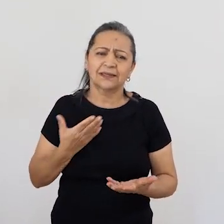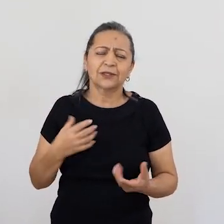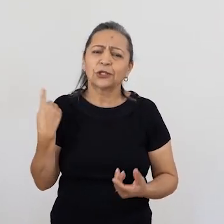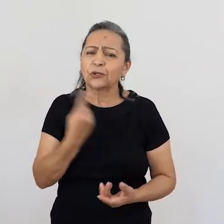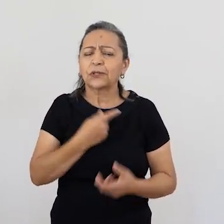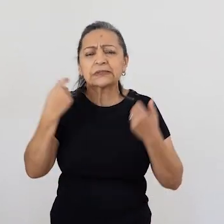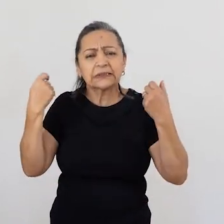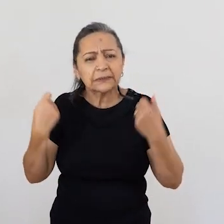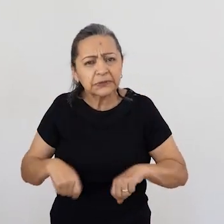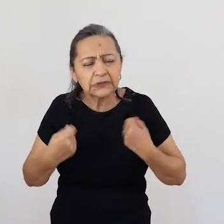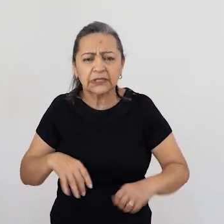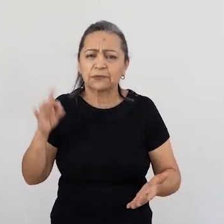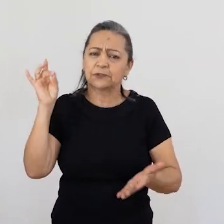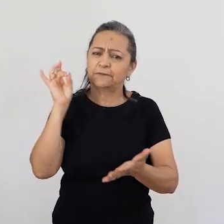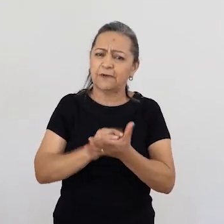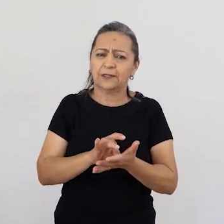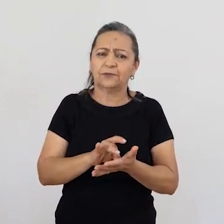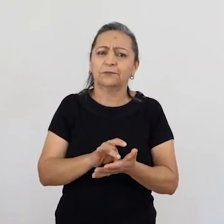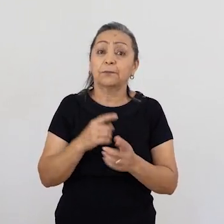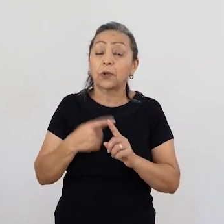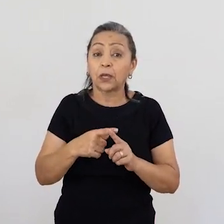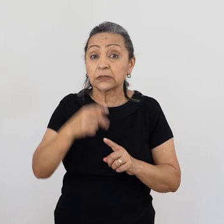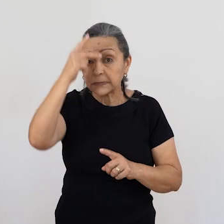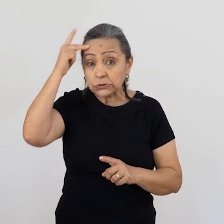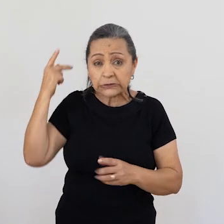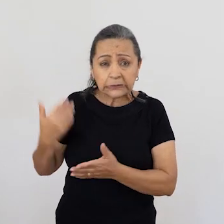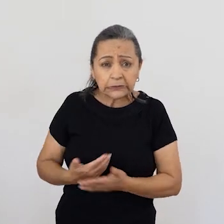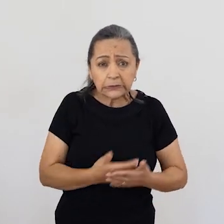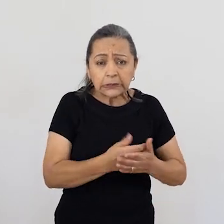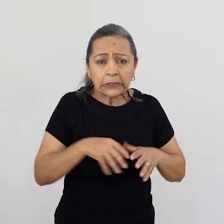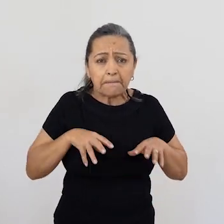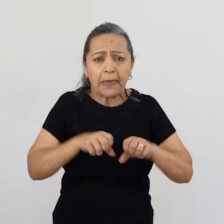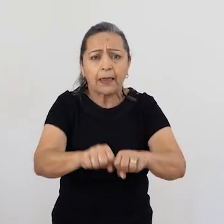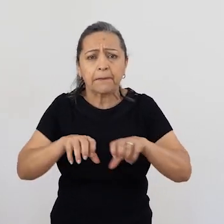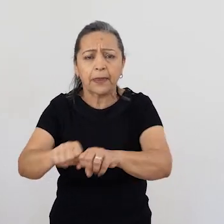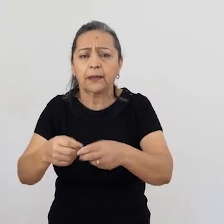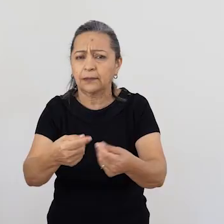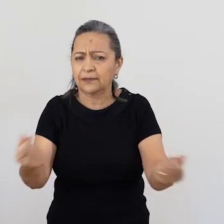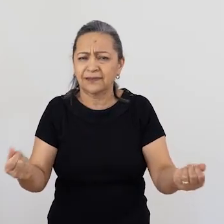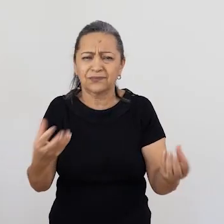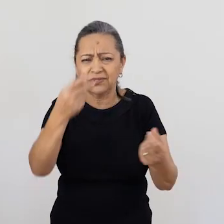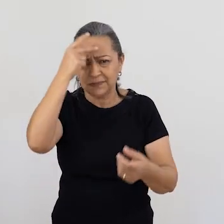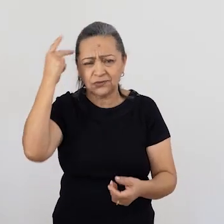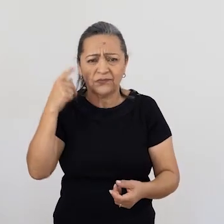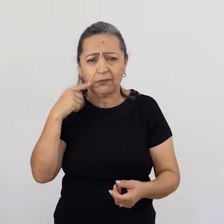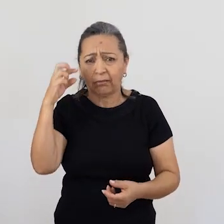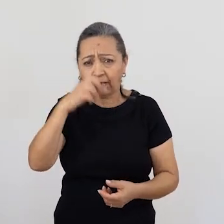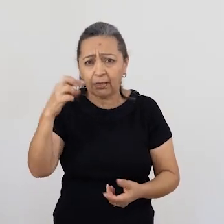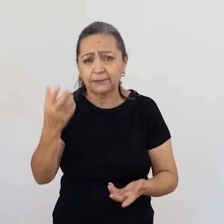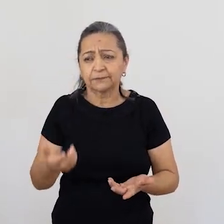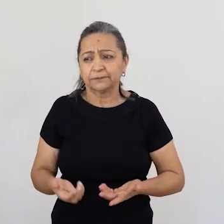É muito importante. Ai, amada, obrigada. Nós precisamos realmente, Mônica, porque as tentativas de